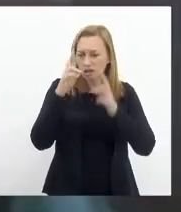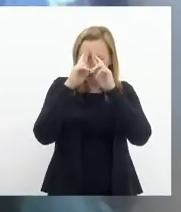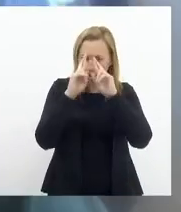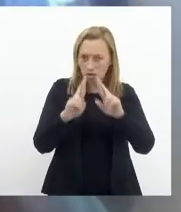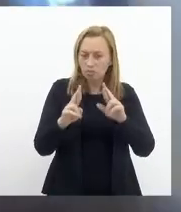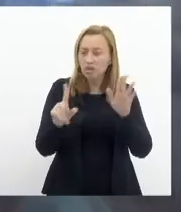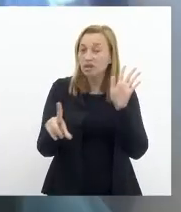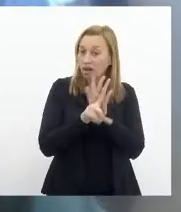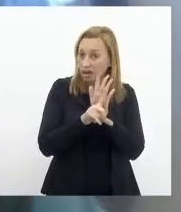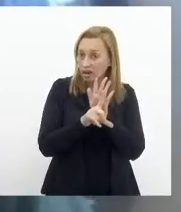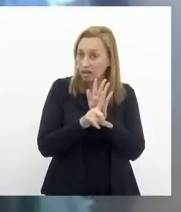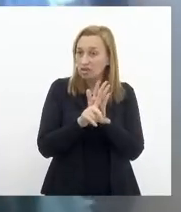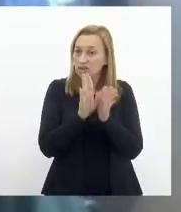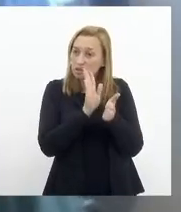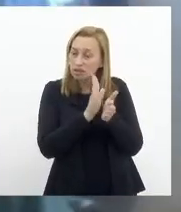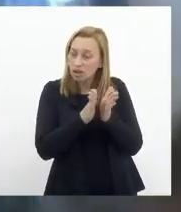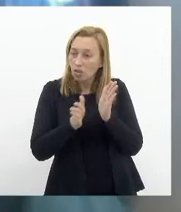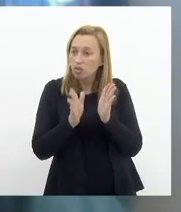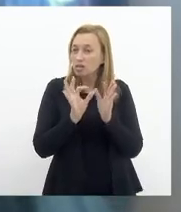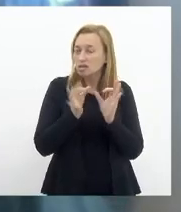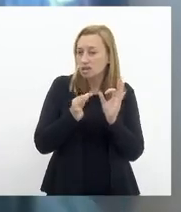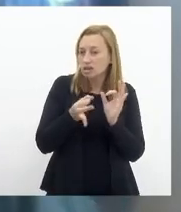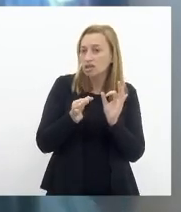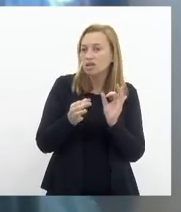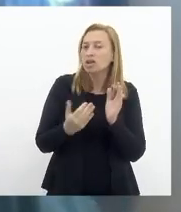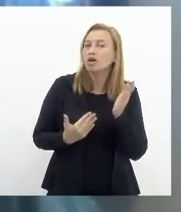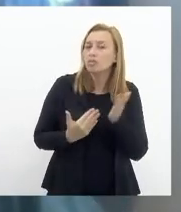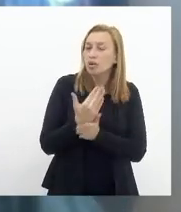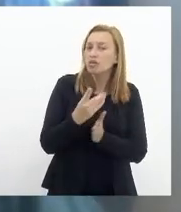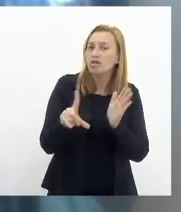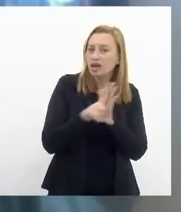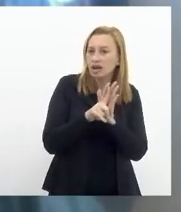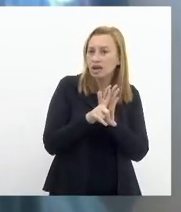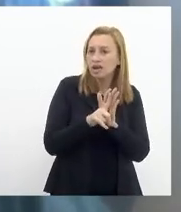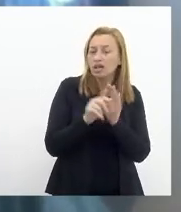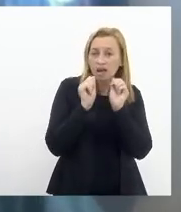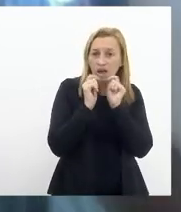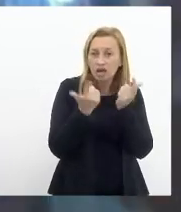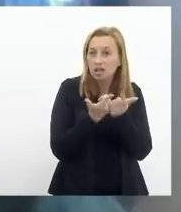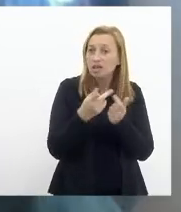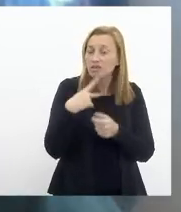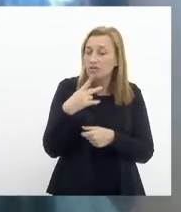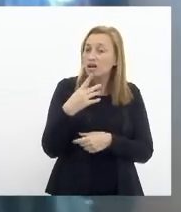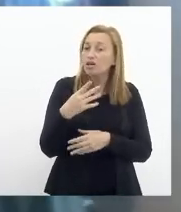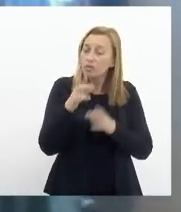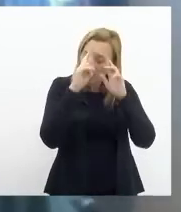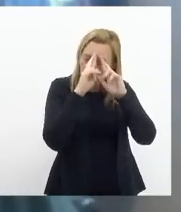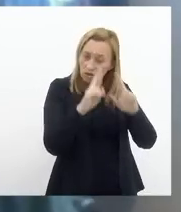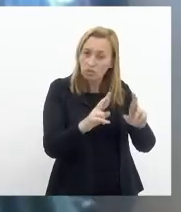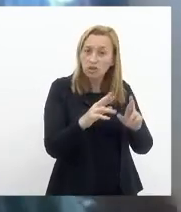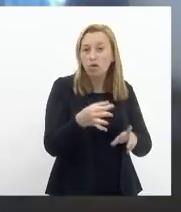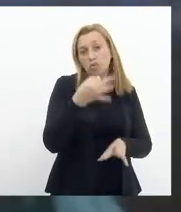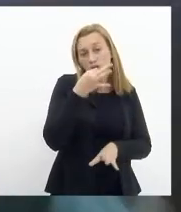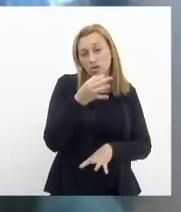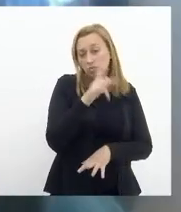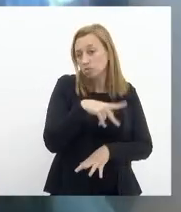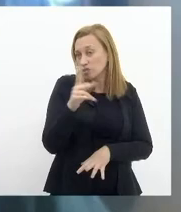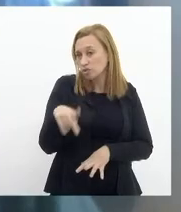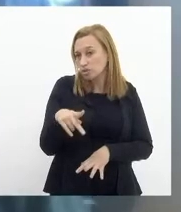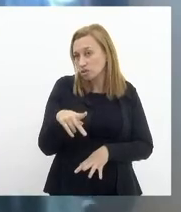da lei da ordem etc a assembleia aprova uma lei essa lei diz para respeitar a opinião dos professores